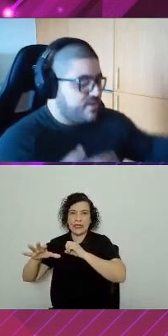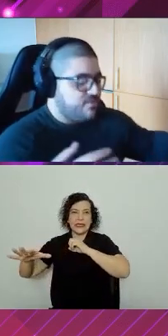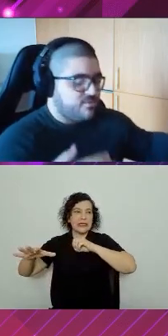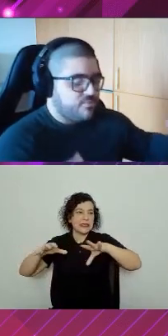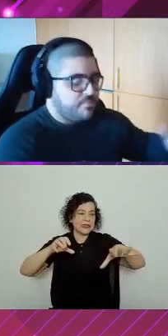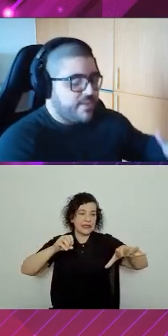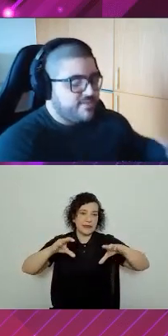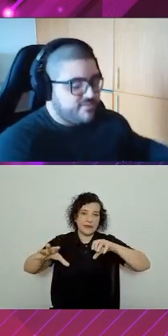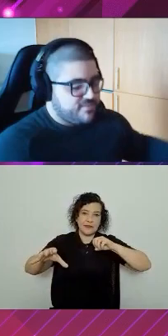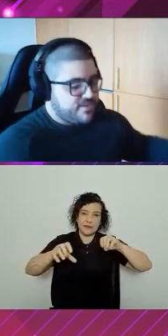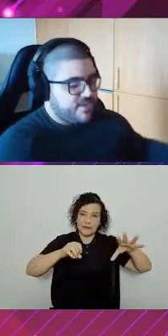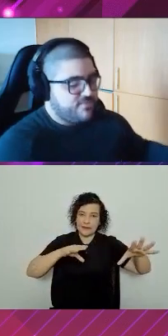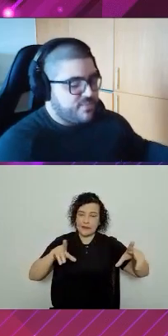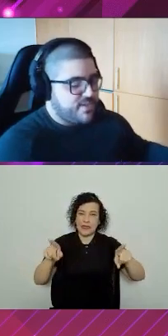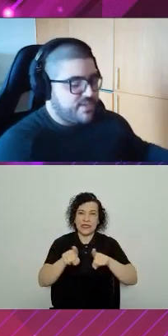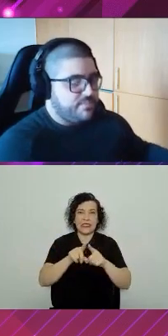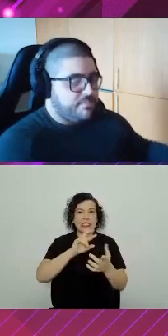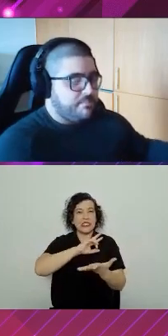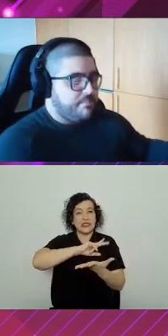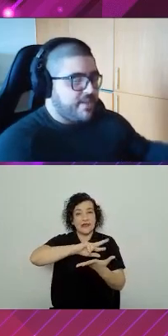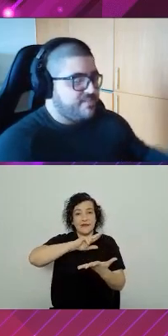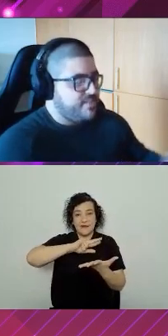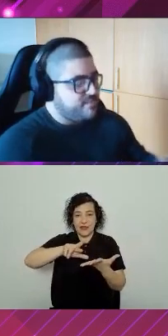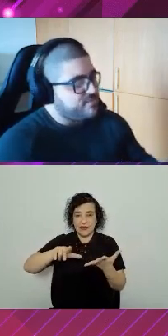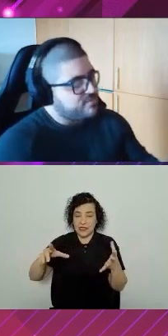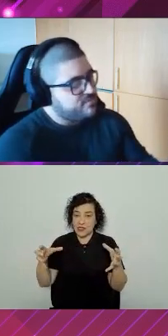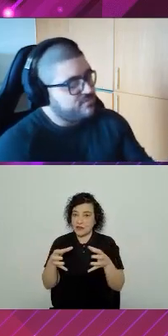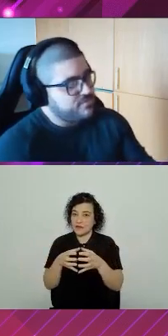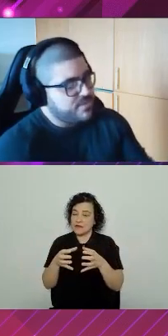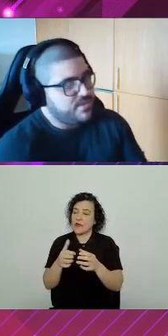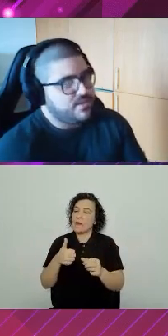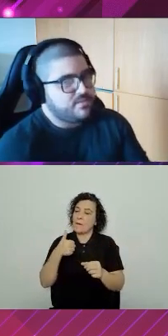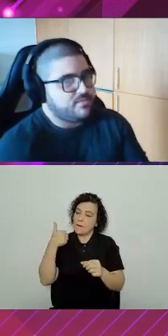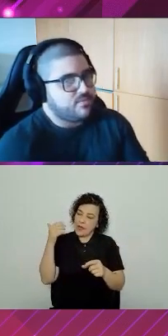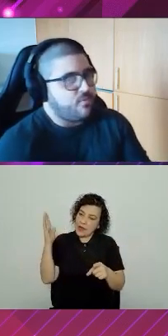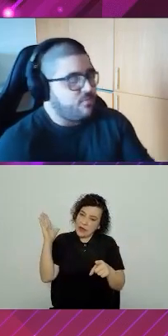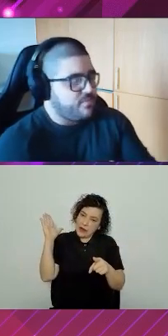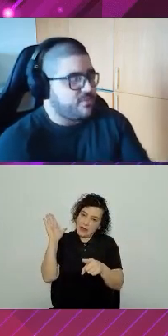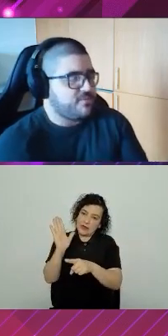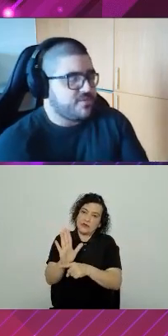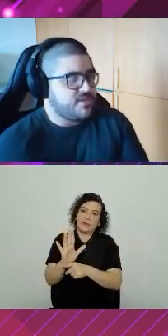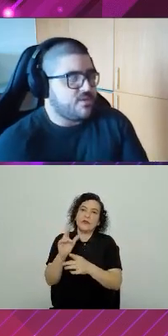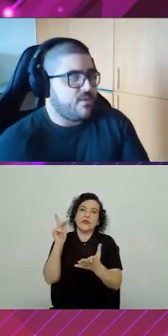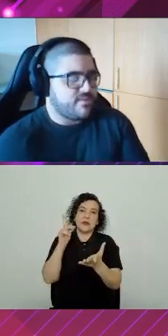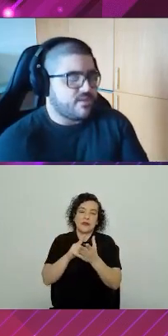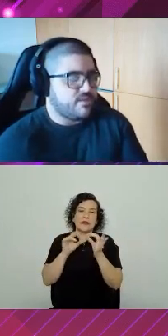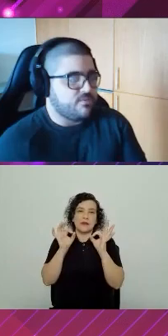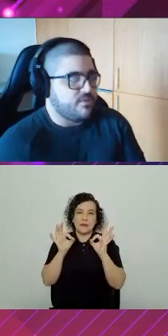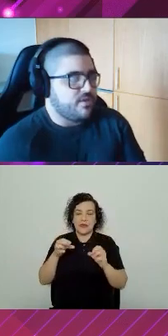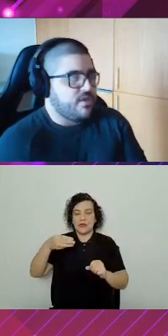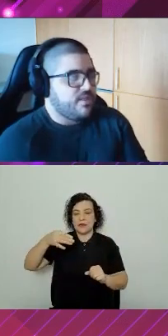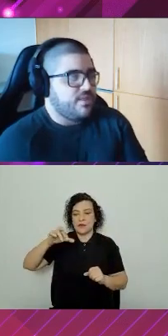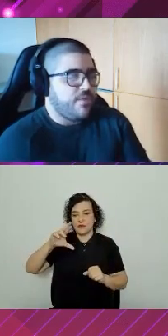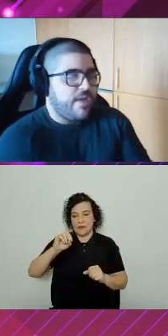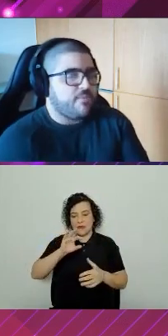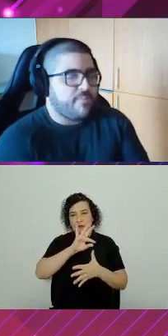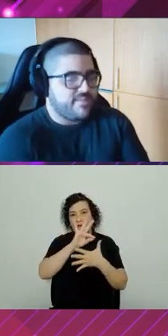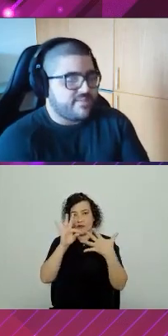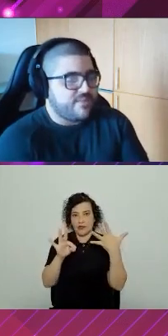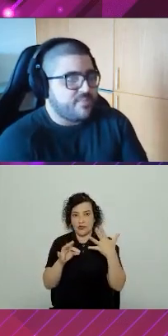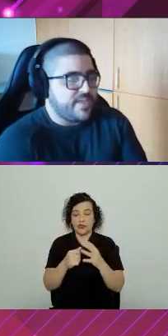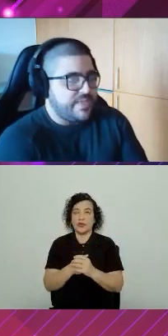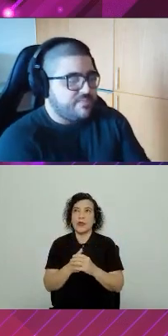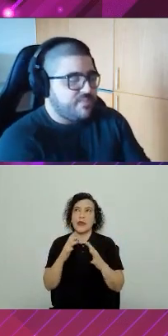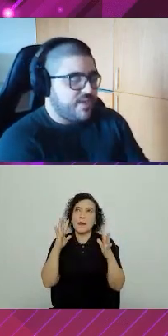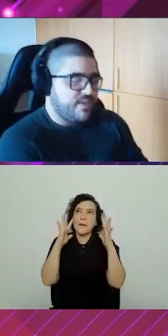tiverem, quanto mais diversificada for a minha equipe, mais benefícios eu vou ter com um micro front-end, com essa arquitetura. Não é algo